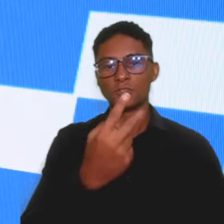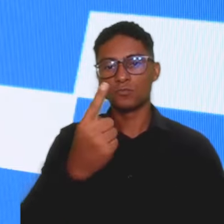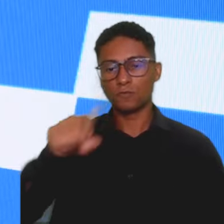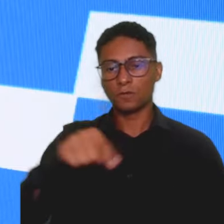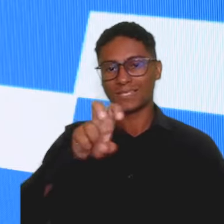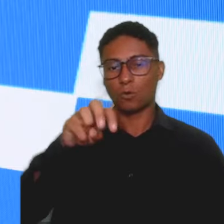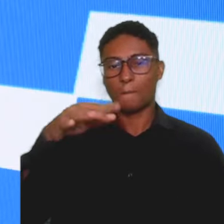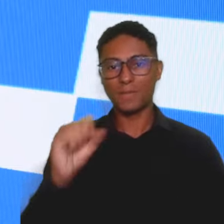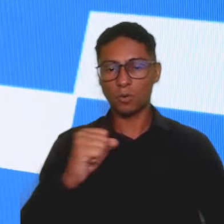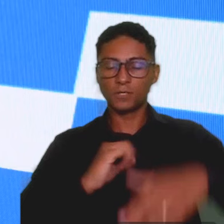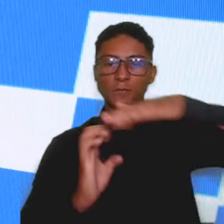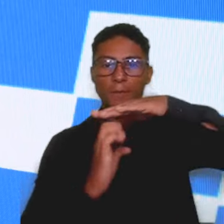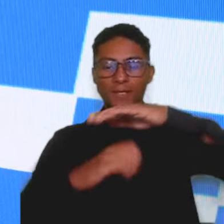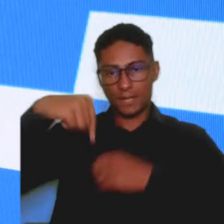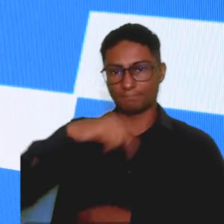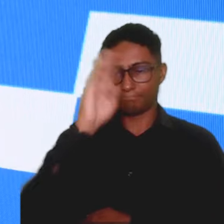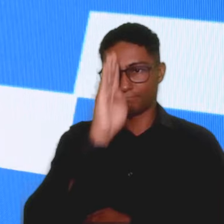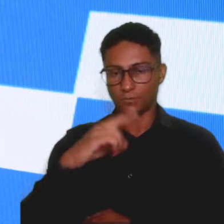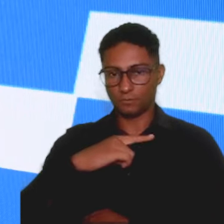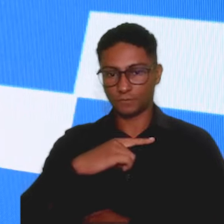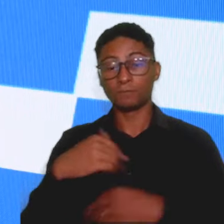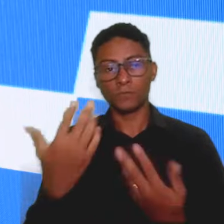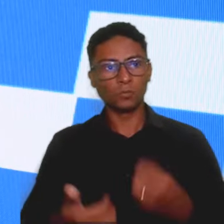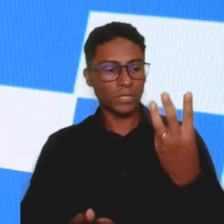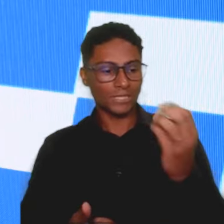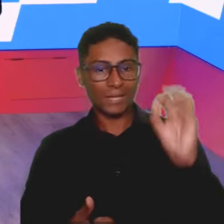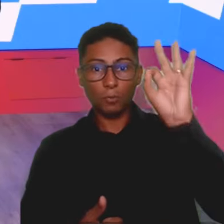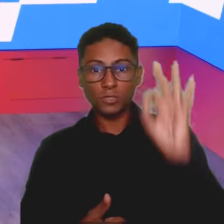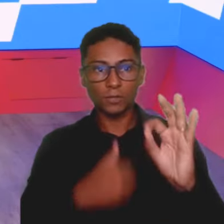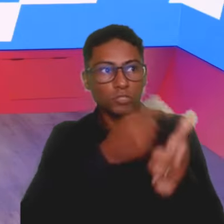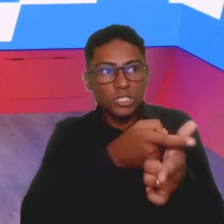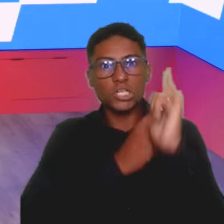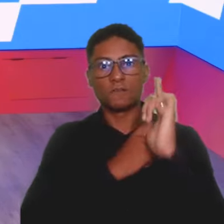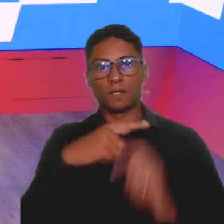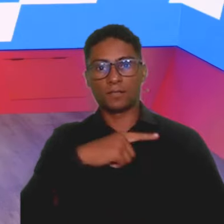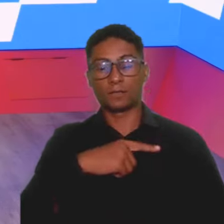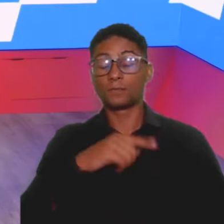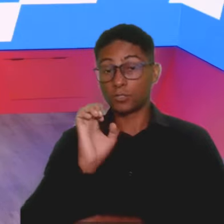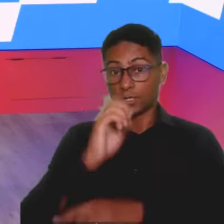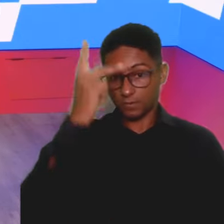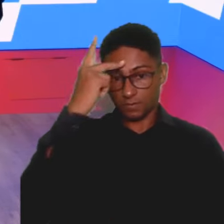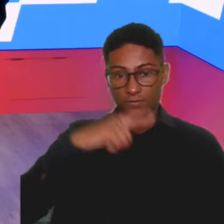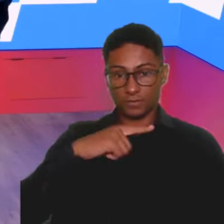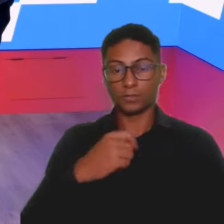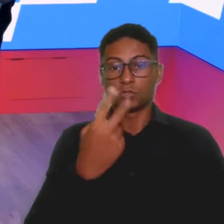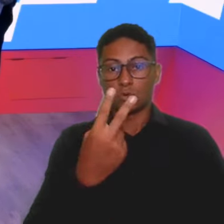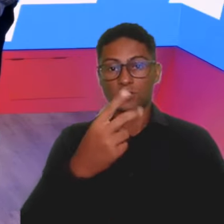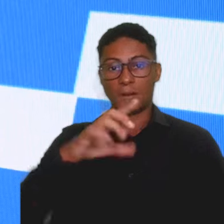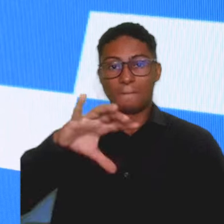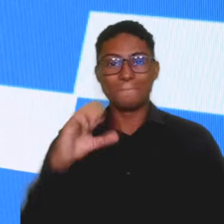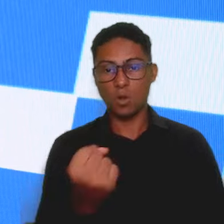no Brasil. Então, isso vai representar em torno de 30%. No Estado de São Paulo, você tem 2 milhões de empresas